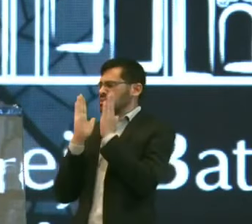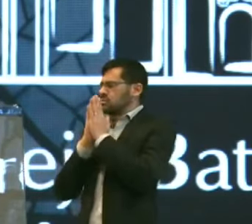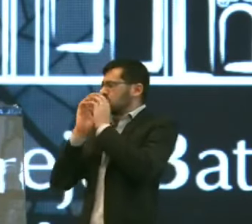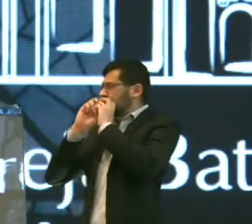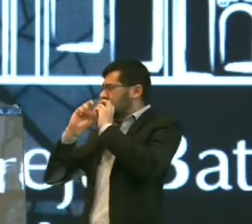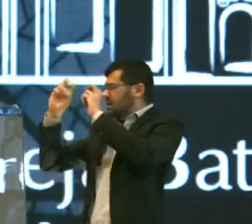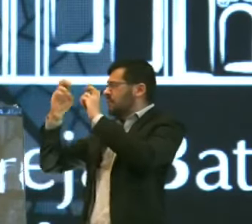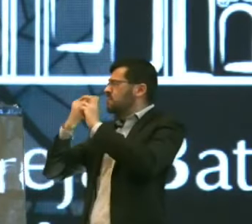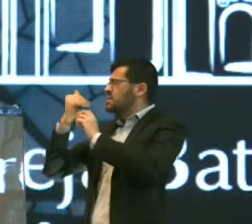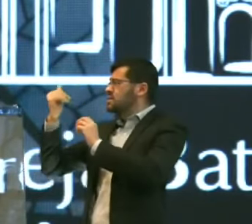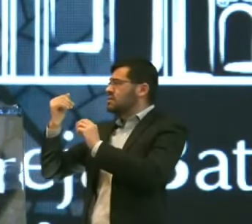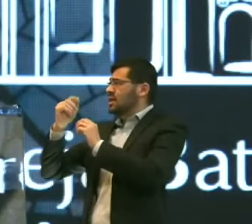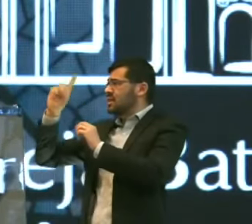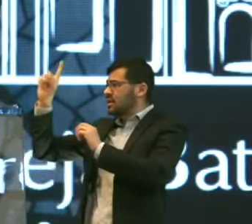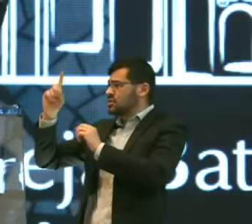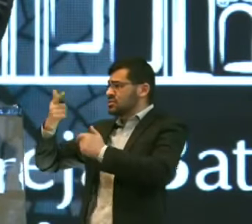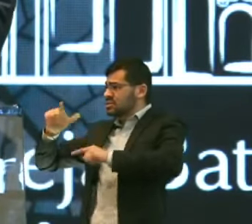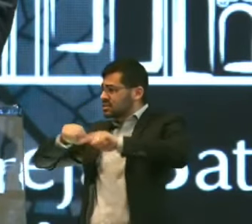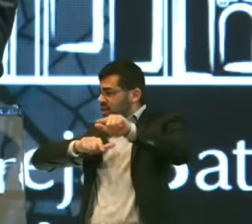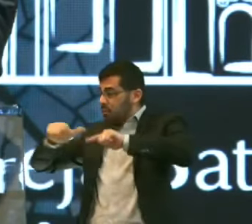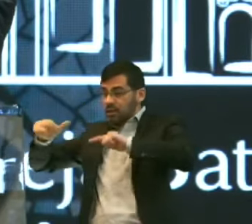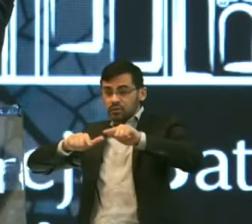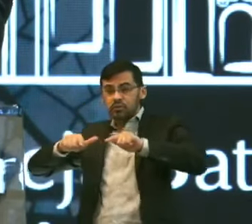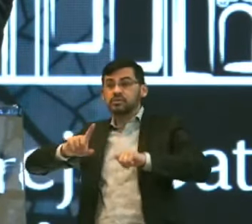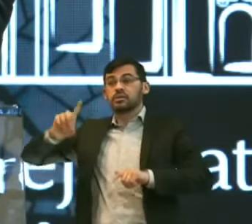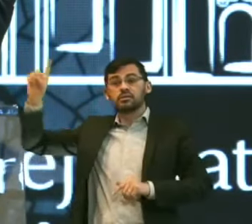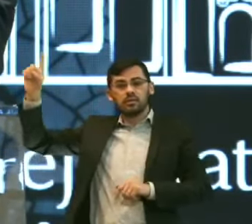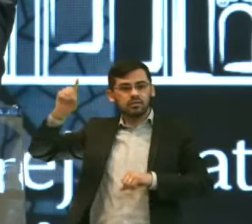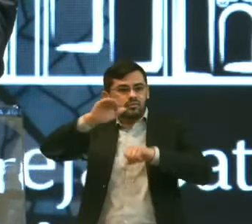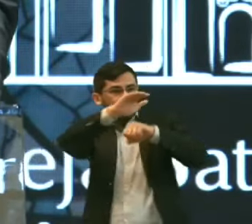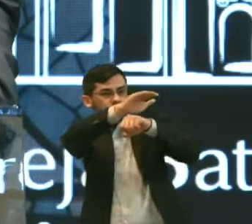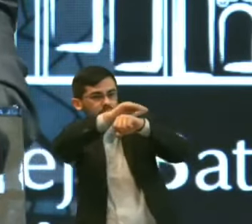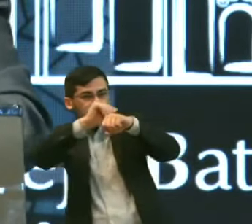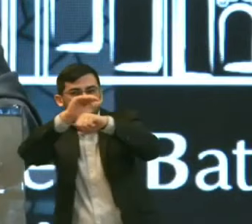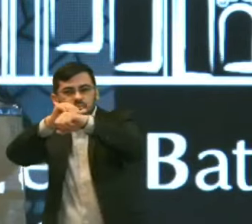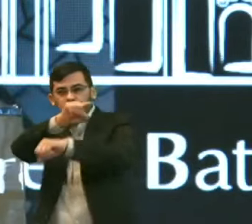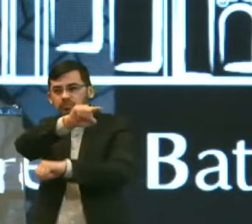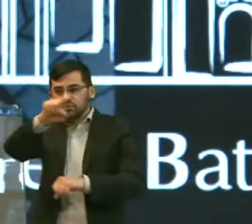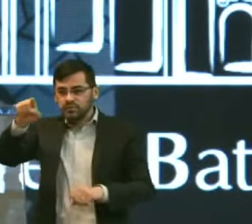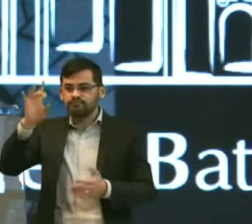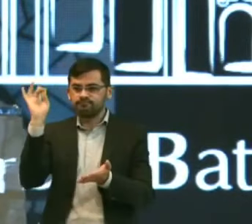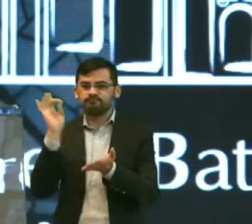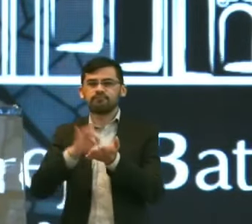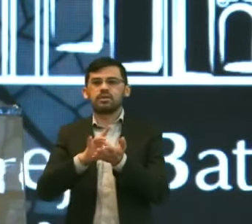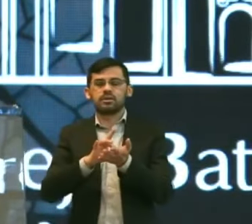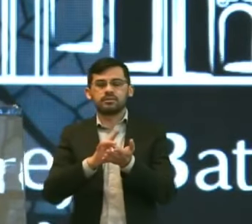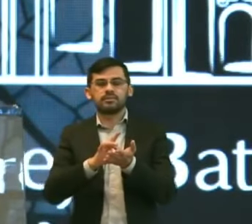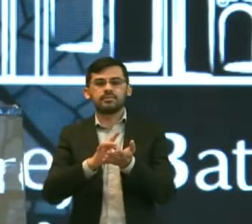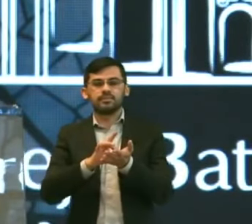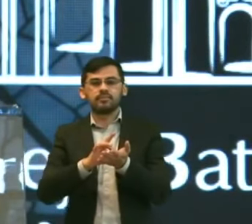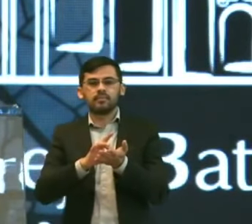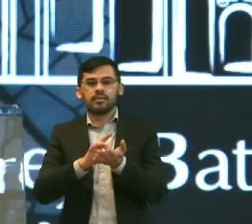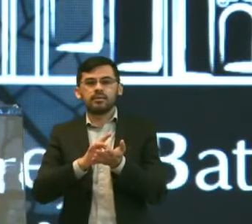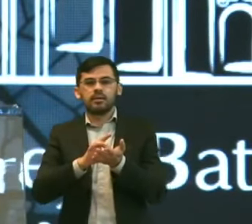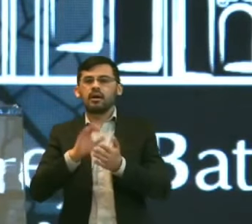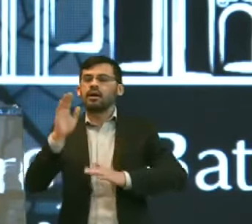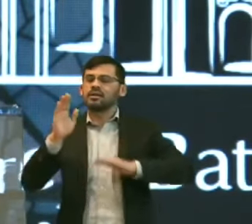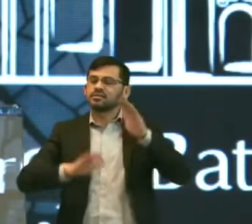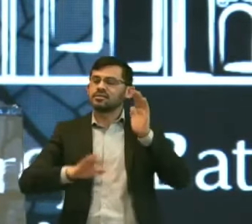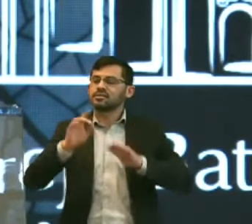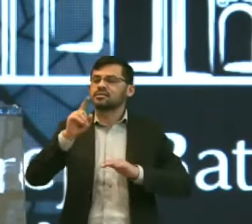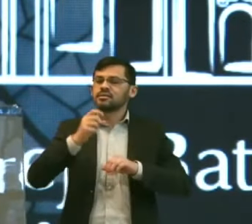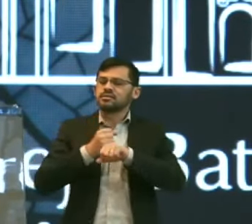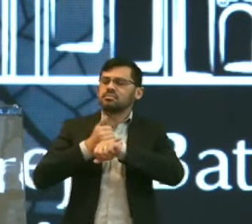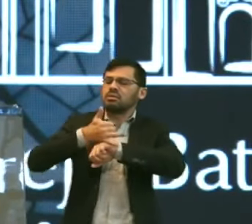Então eu estou orando Deus vai tirar O teu sono Em nome de Jesus Ah E a hora que você estiver Com